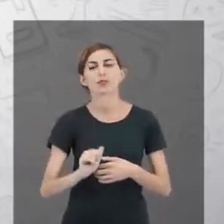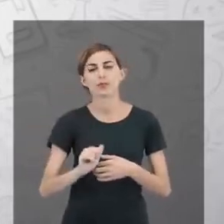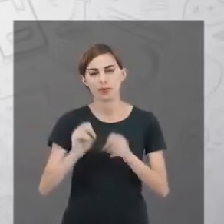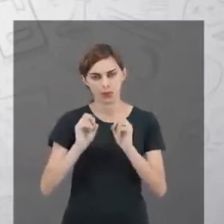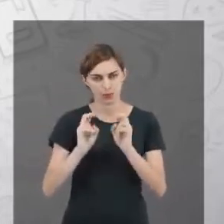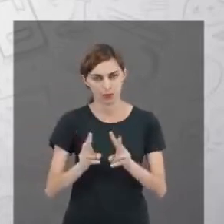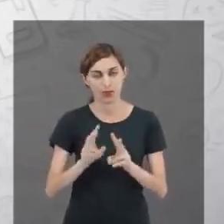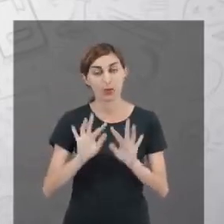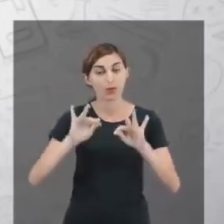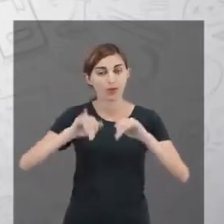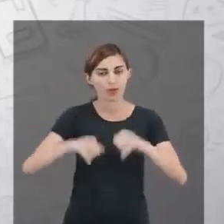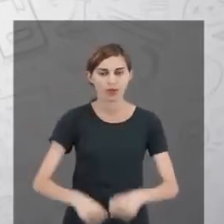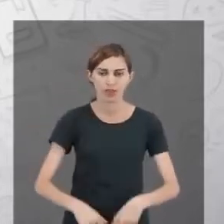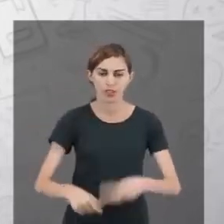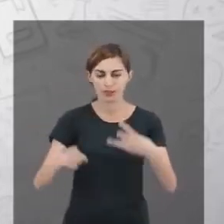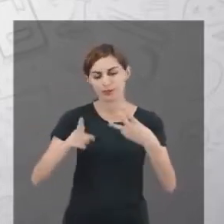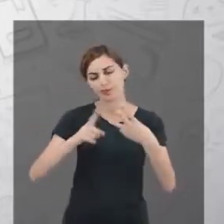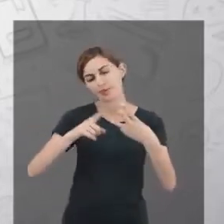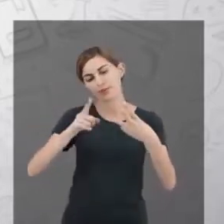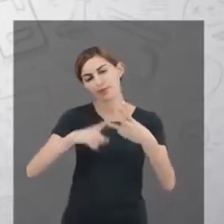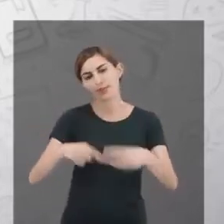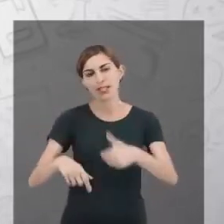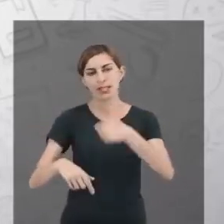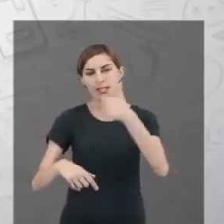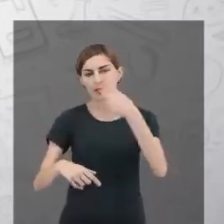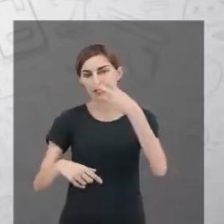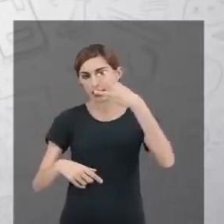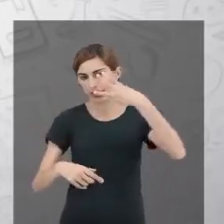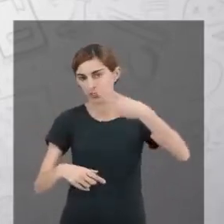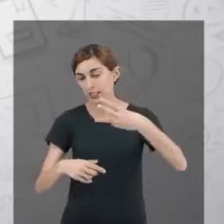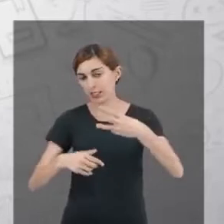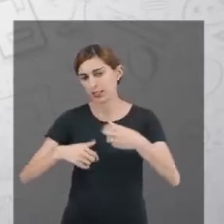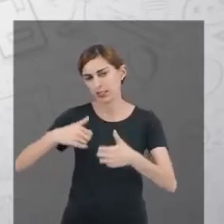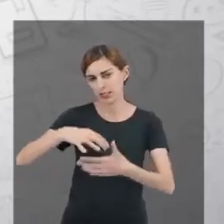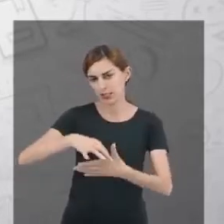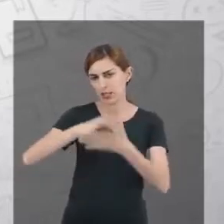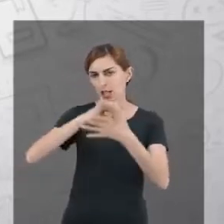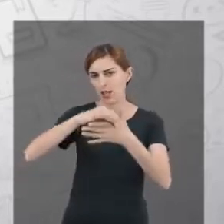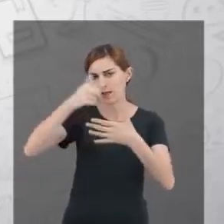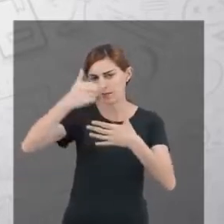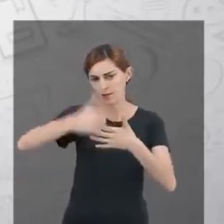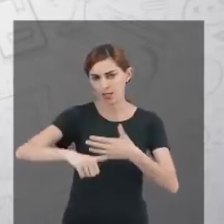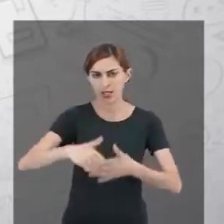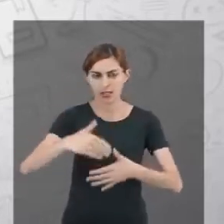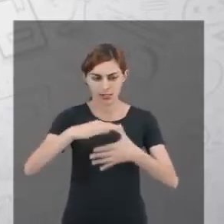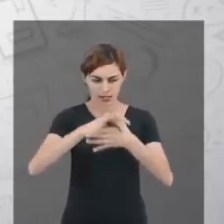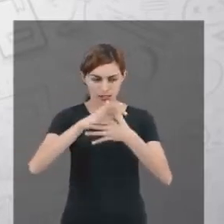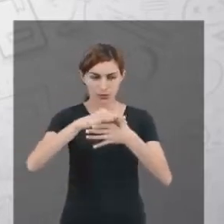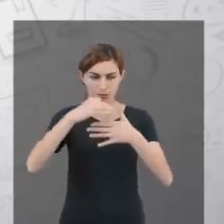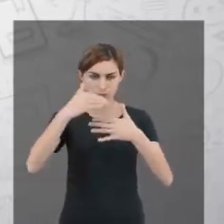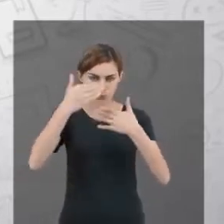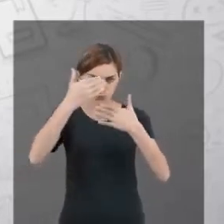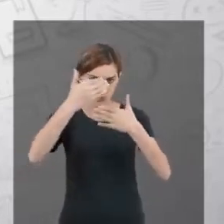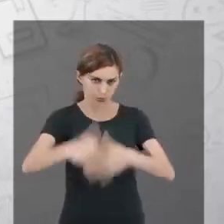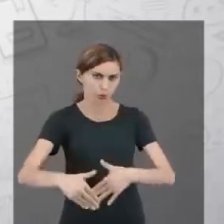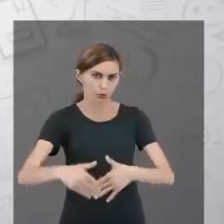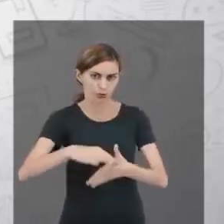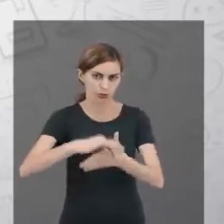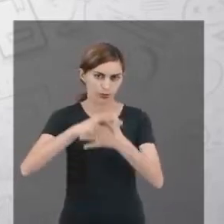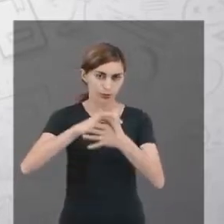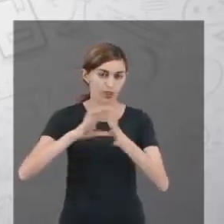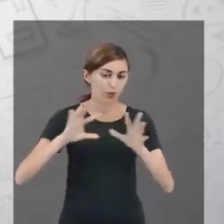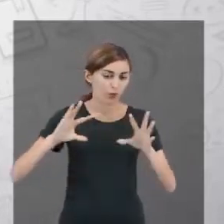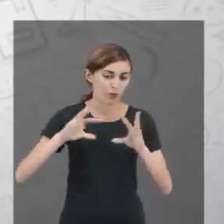Então, por fim, você tem a avaliação presencial, que é aquela no final do módulo. Você tem que avaliar o módulo